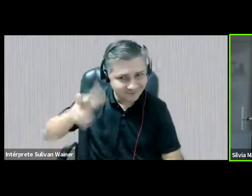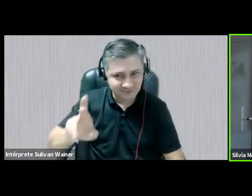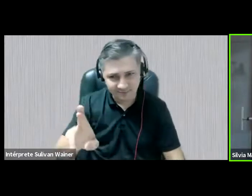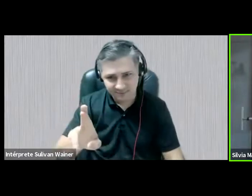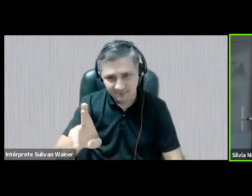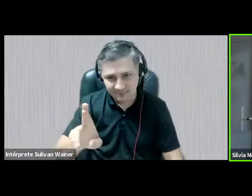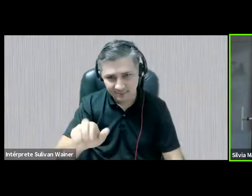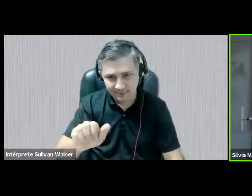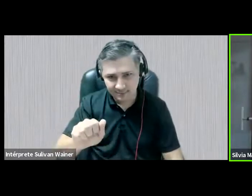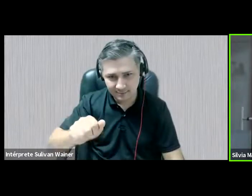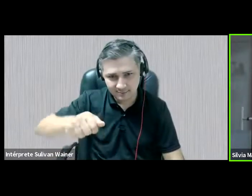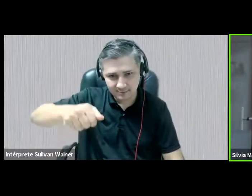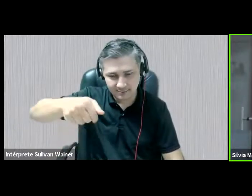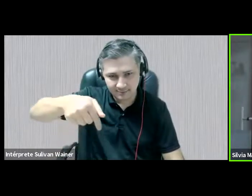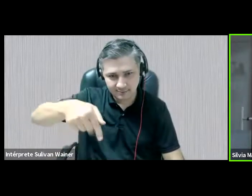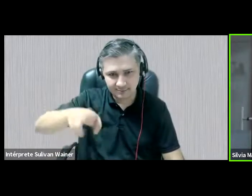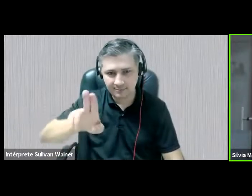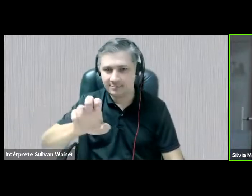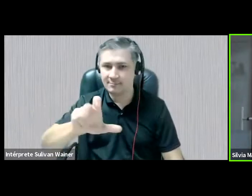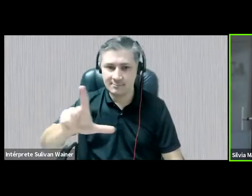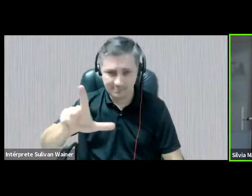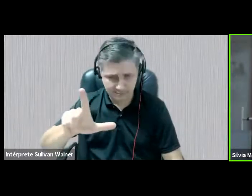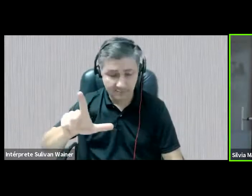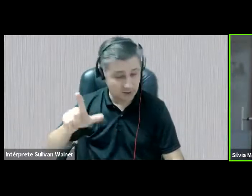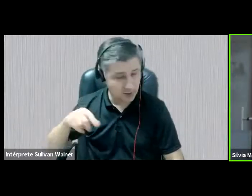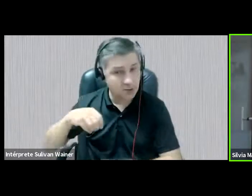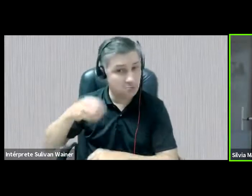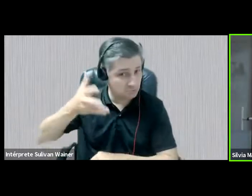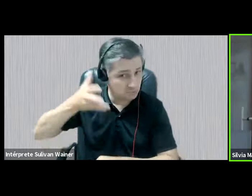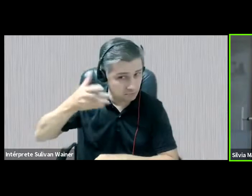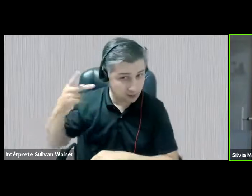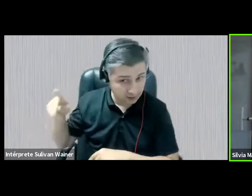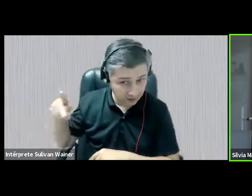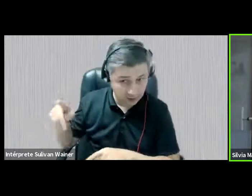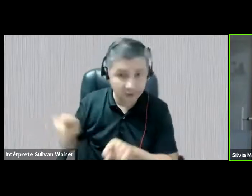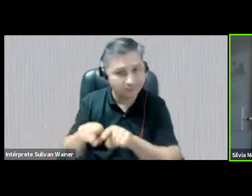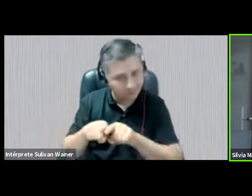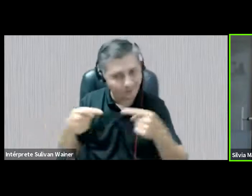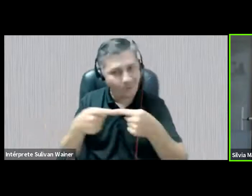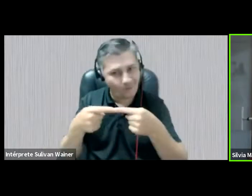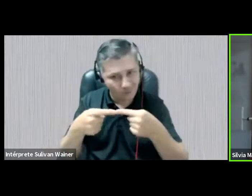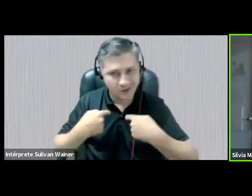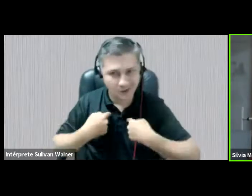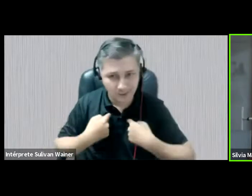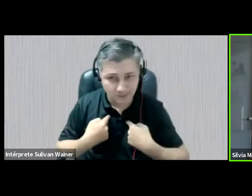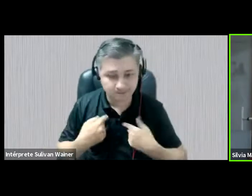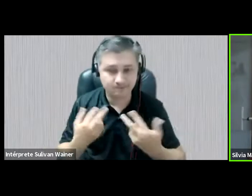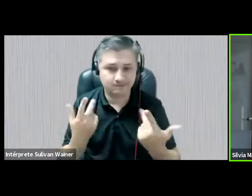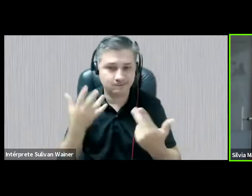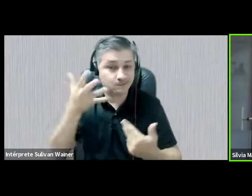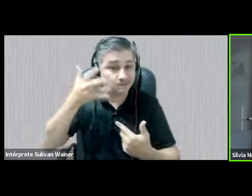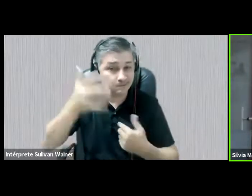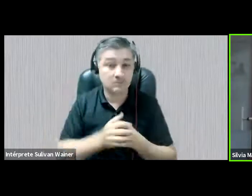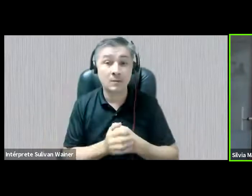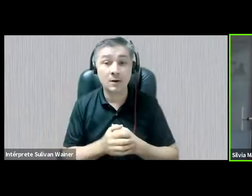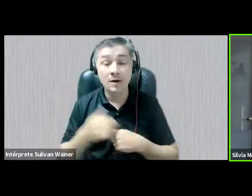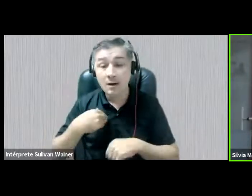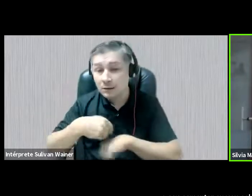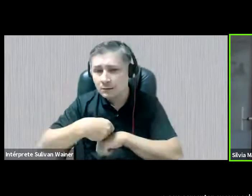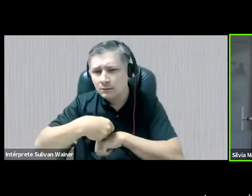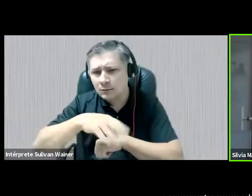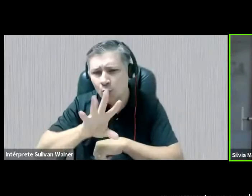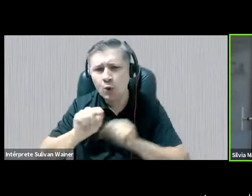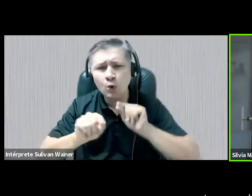vai fazer o seu comentário. Então, eu vou colocar para vocês, né, o que